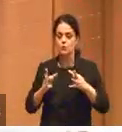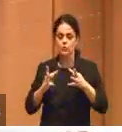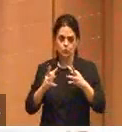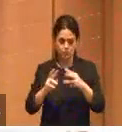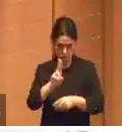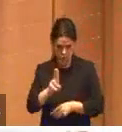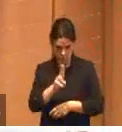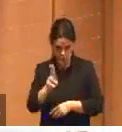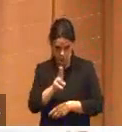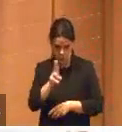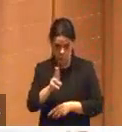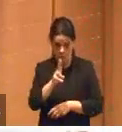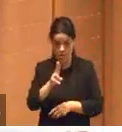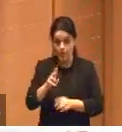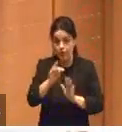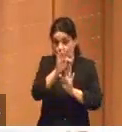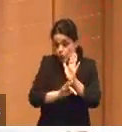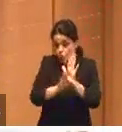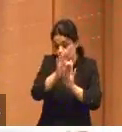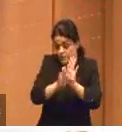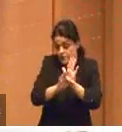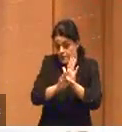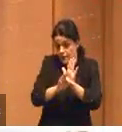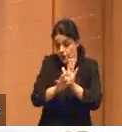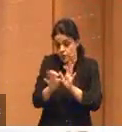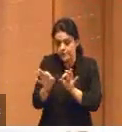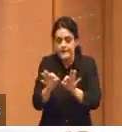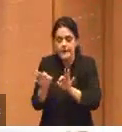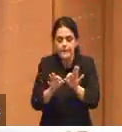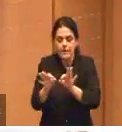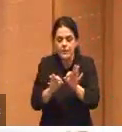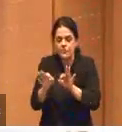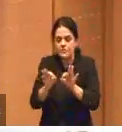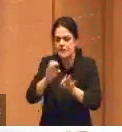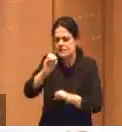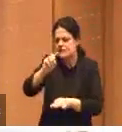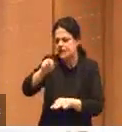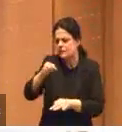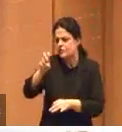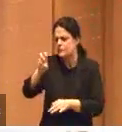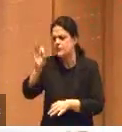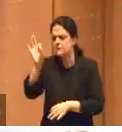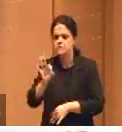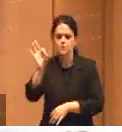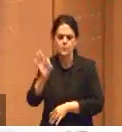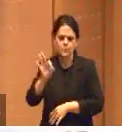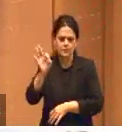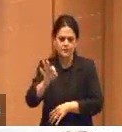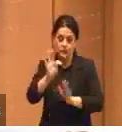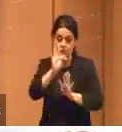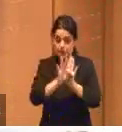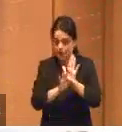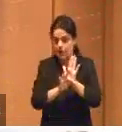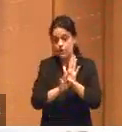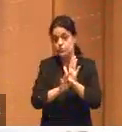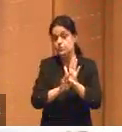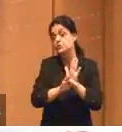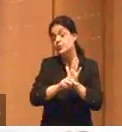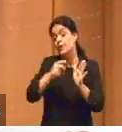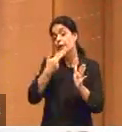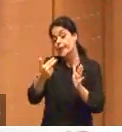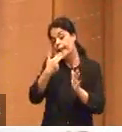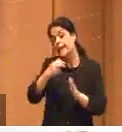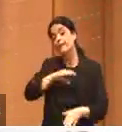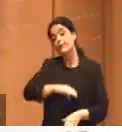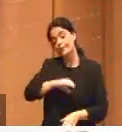ele processou, somente zero, 0%, 0,5% são textos em português. Então,